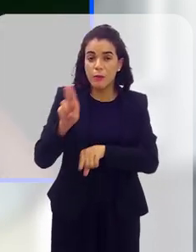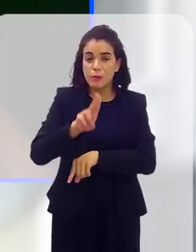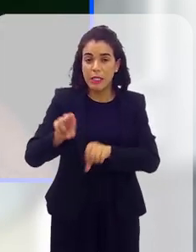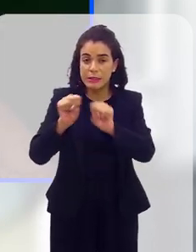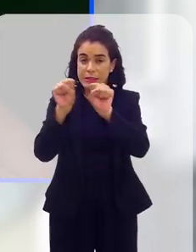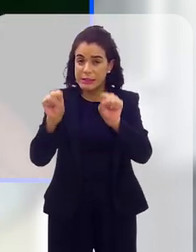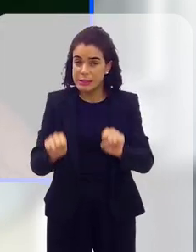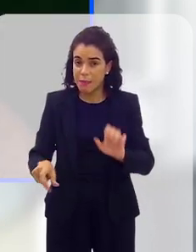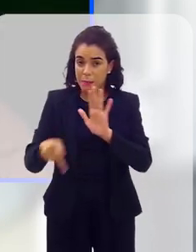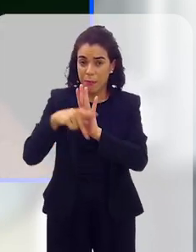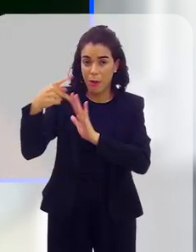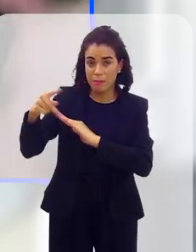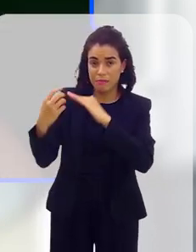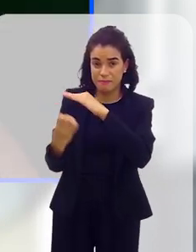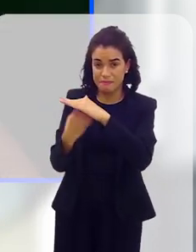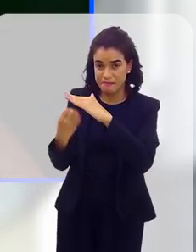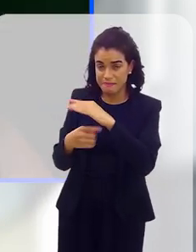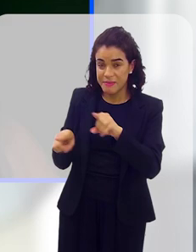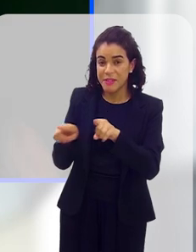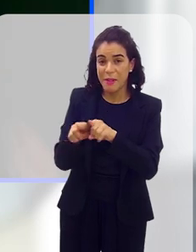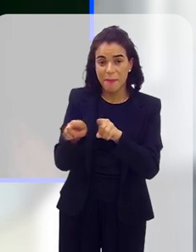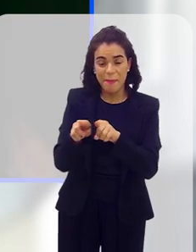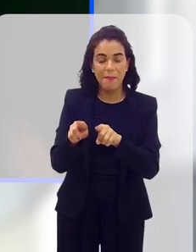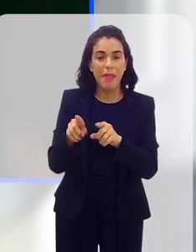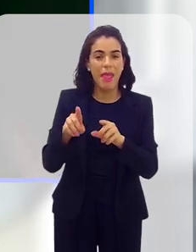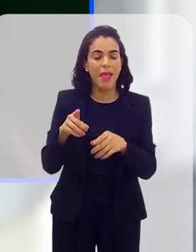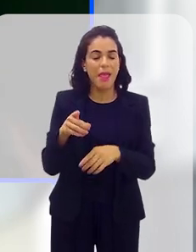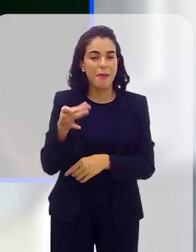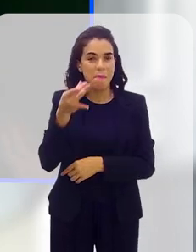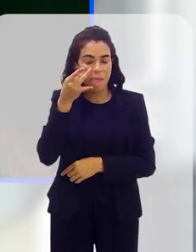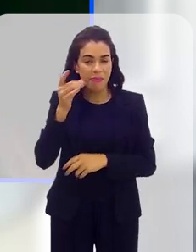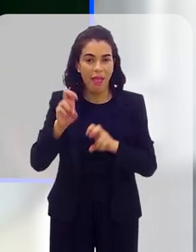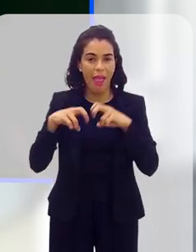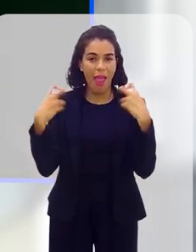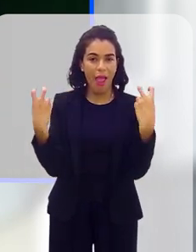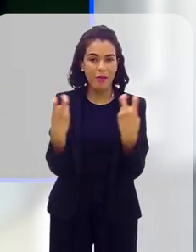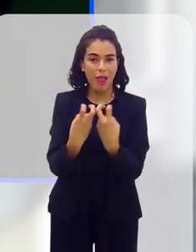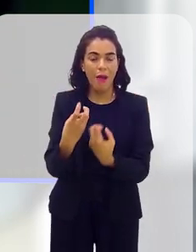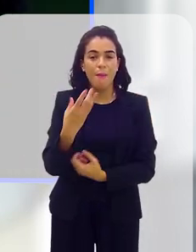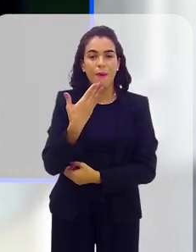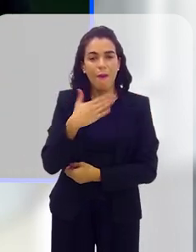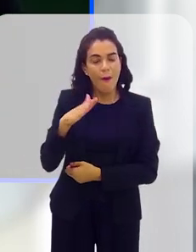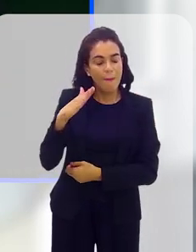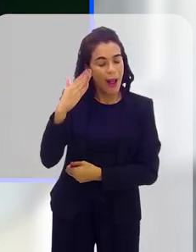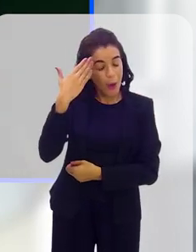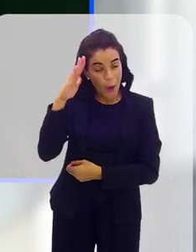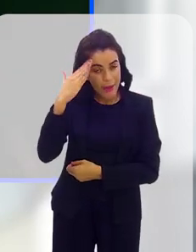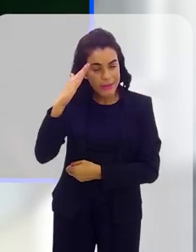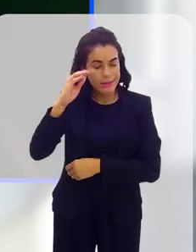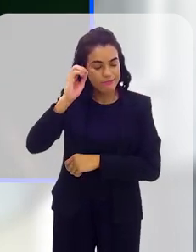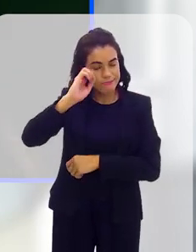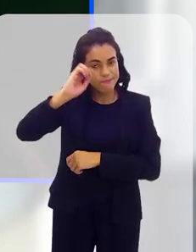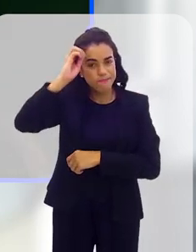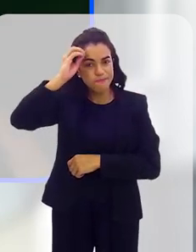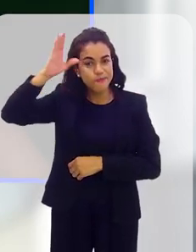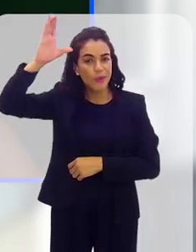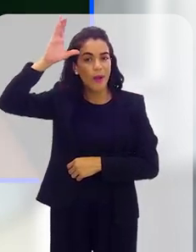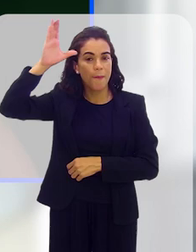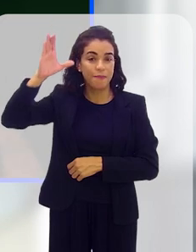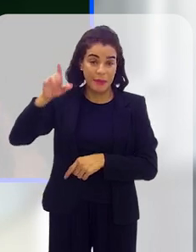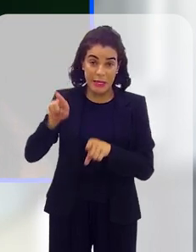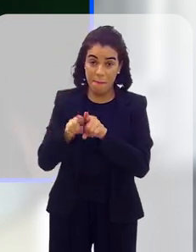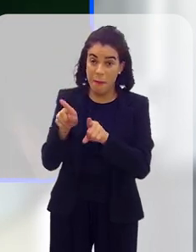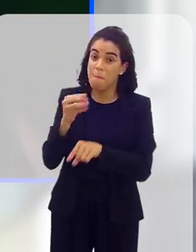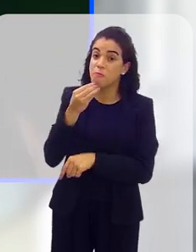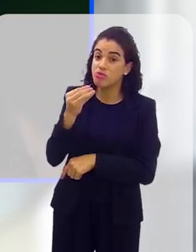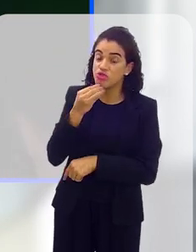ter que usar o sistema próprio, eu ainda ia precisar me reunir para entender a cultura da empresa, eu iria